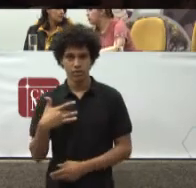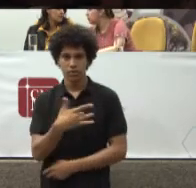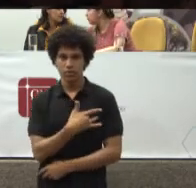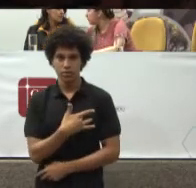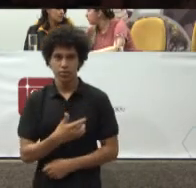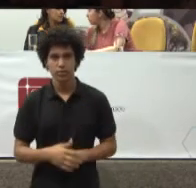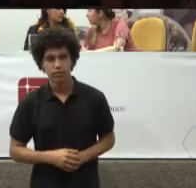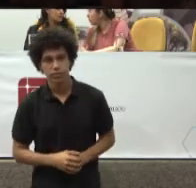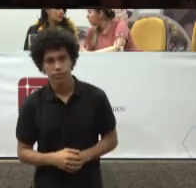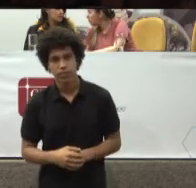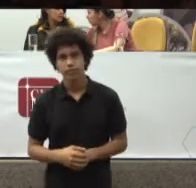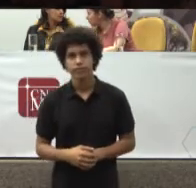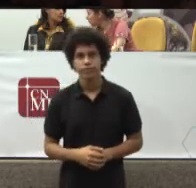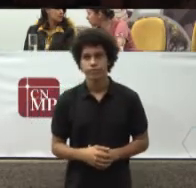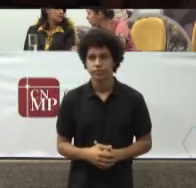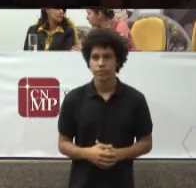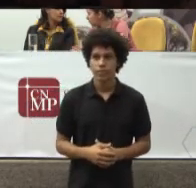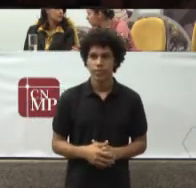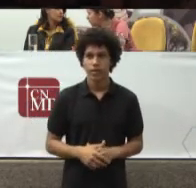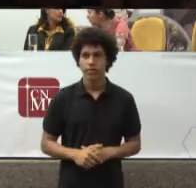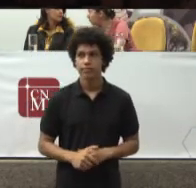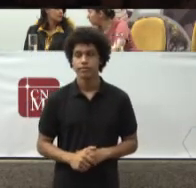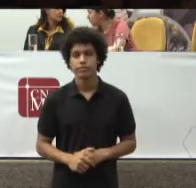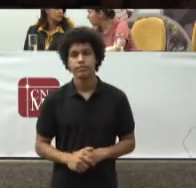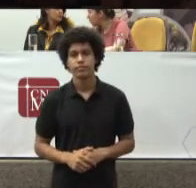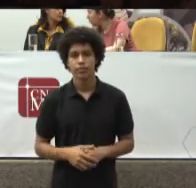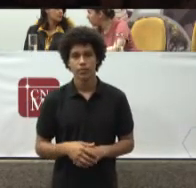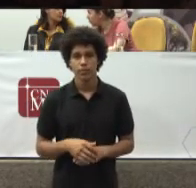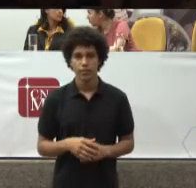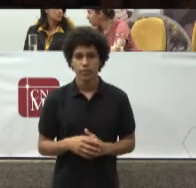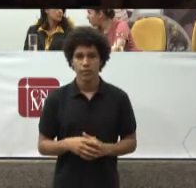Se não for possível Vamos buscando